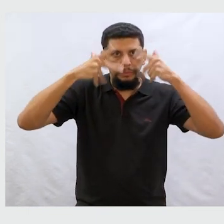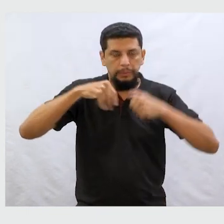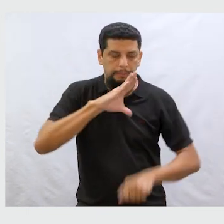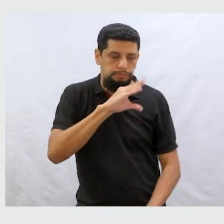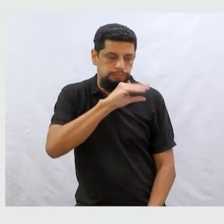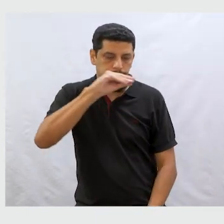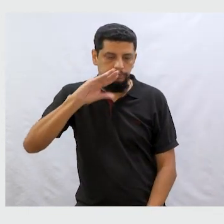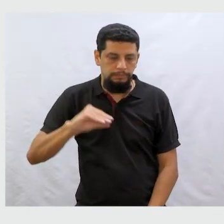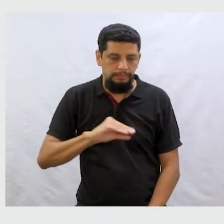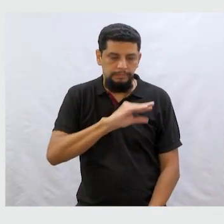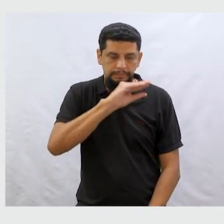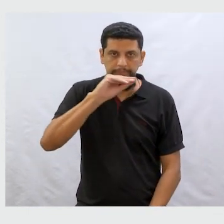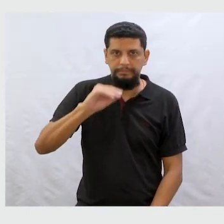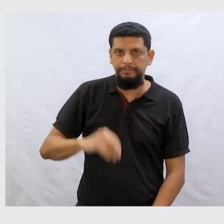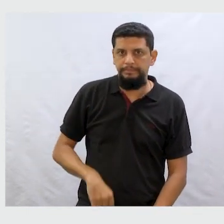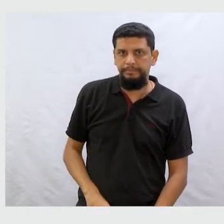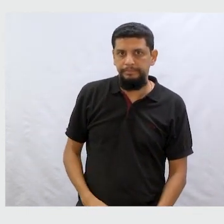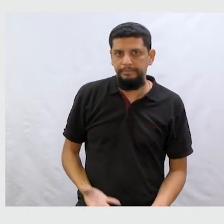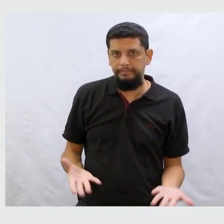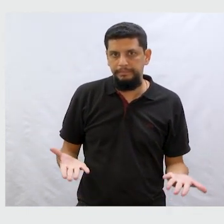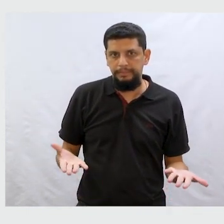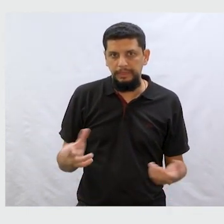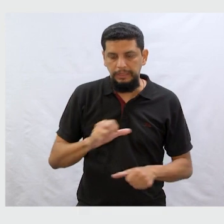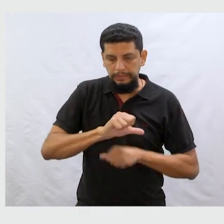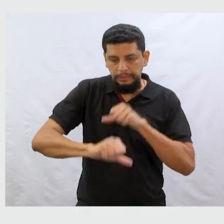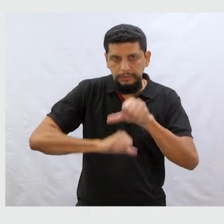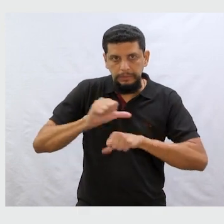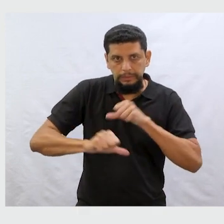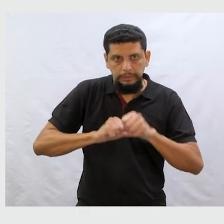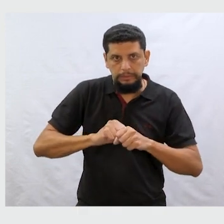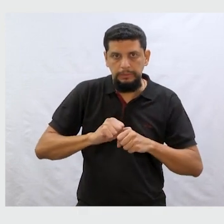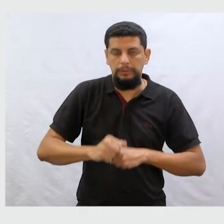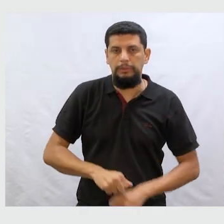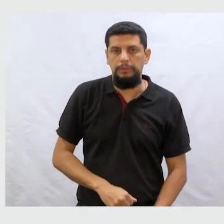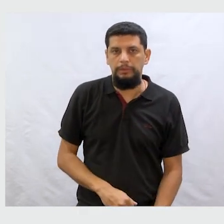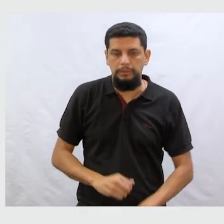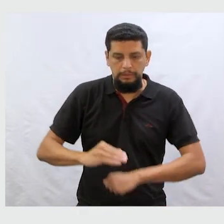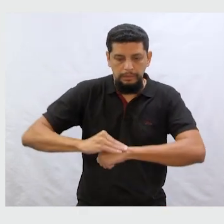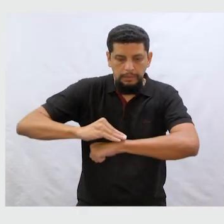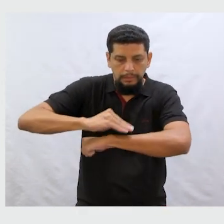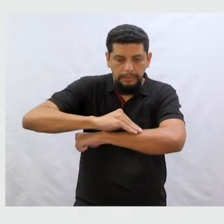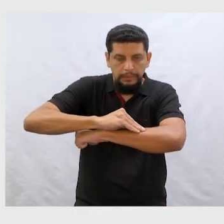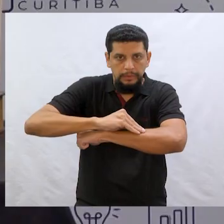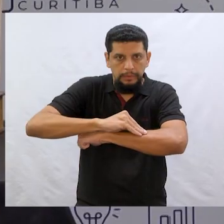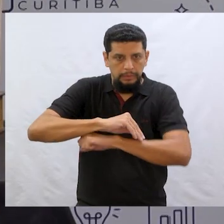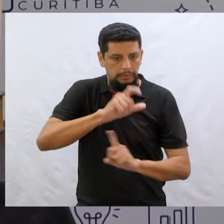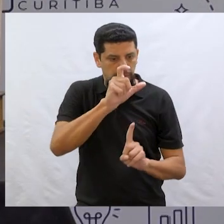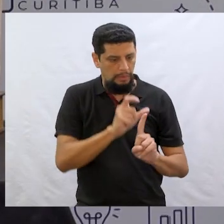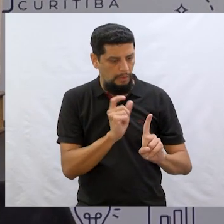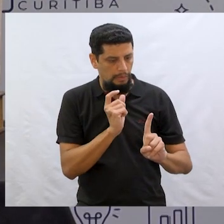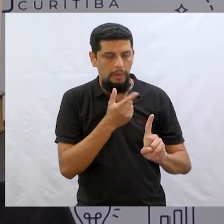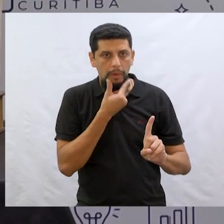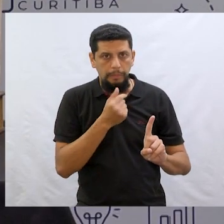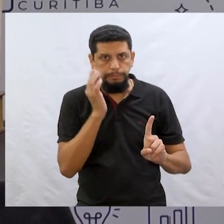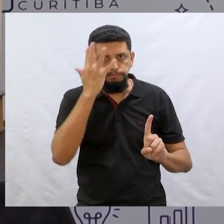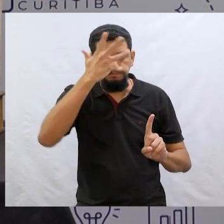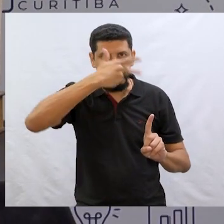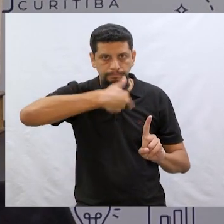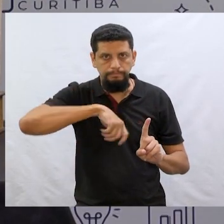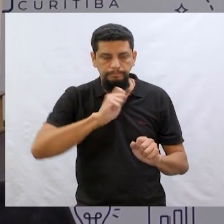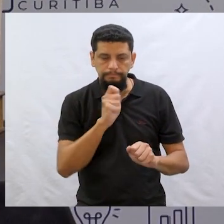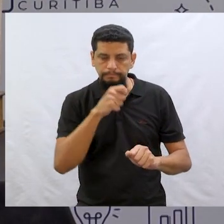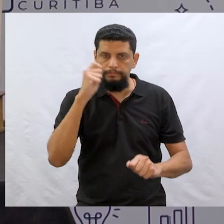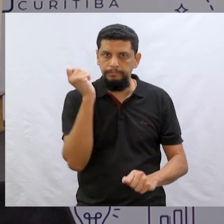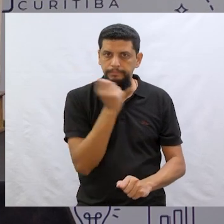fala e realiza um desejo. Num encantamento que transforma um belo príncipe em animal. Gente, os contos de fada